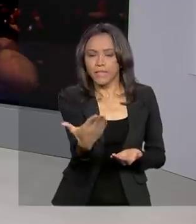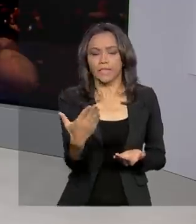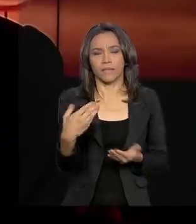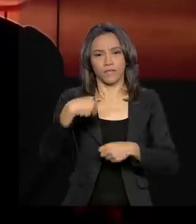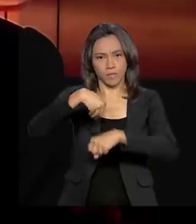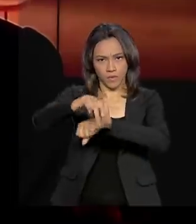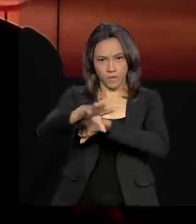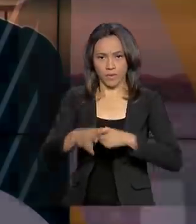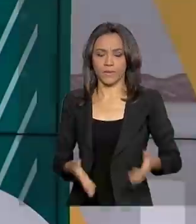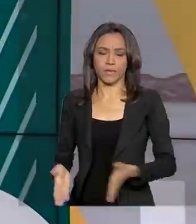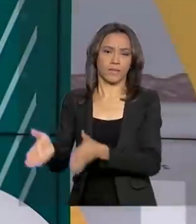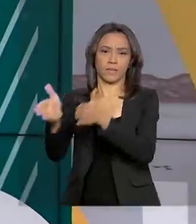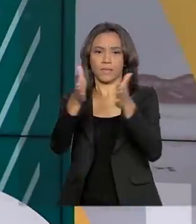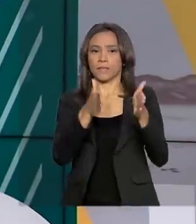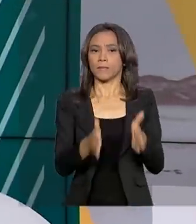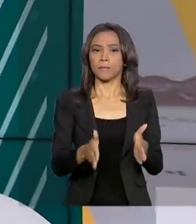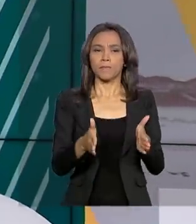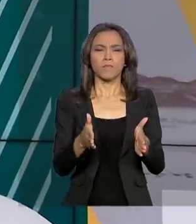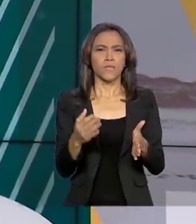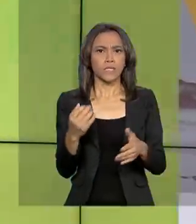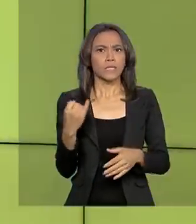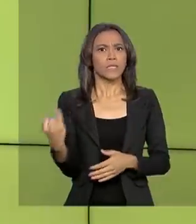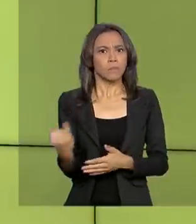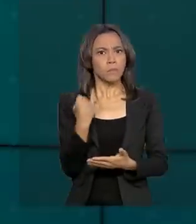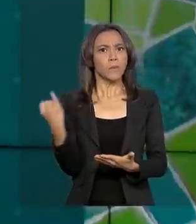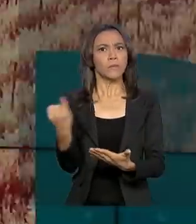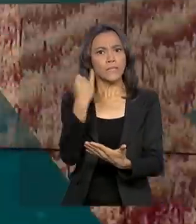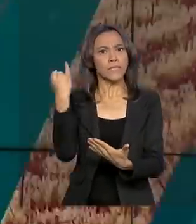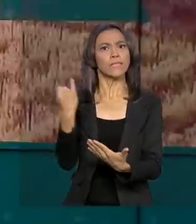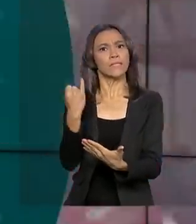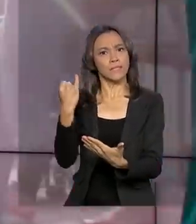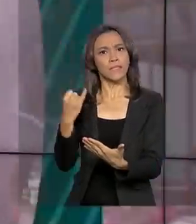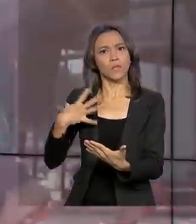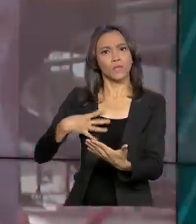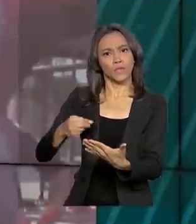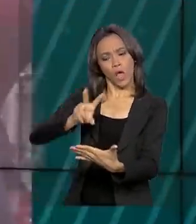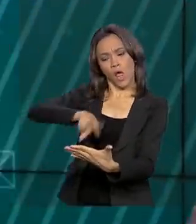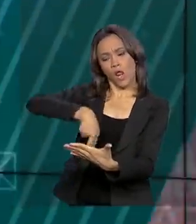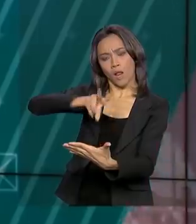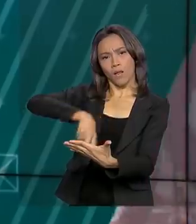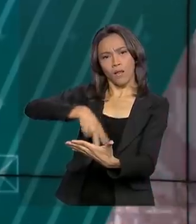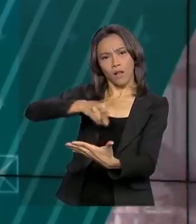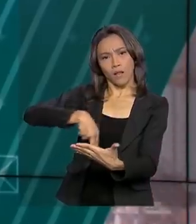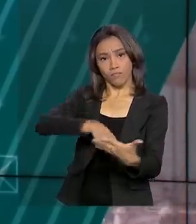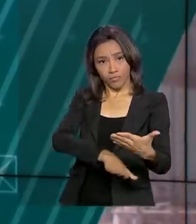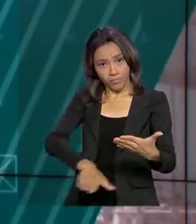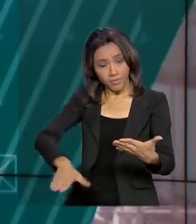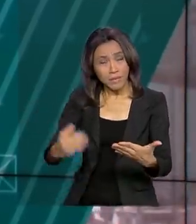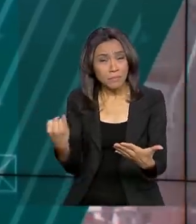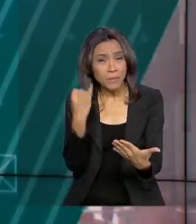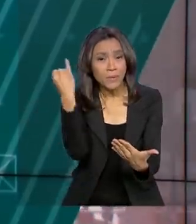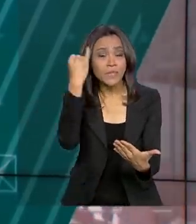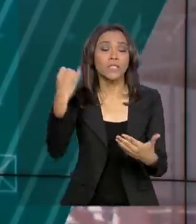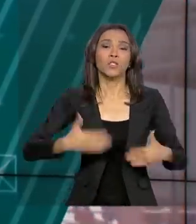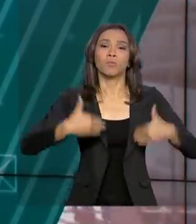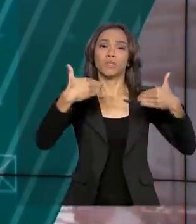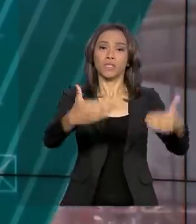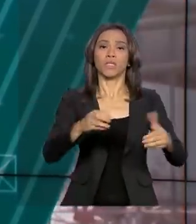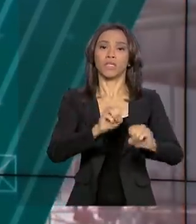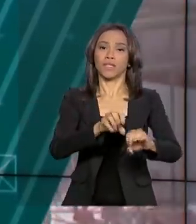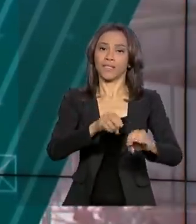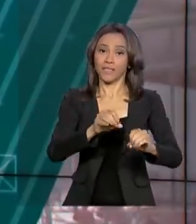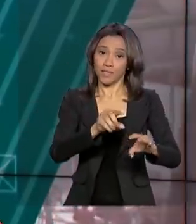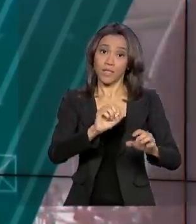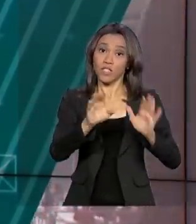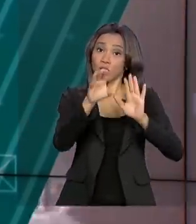A importância de ler para os filhos ainda na primeira infância. O Ministério da Educação lançou uma campanha que incentiva